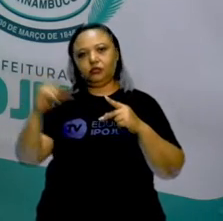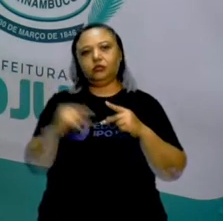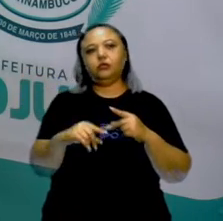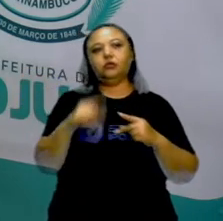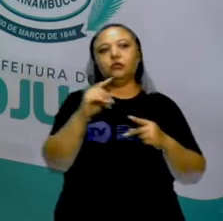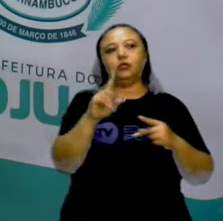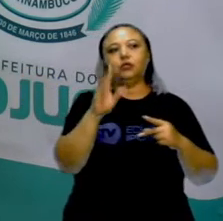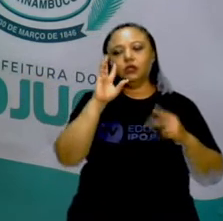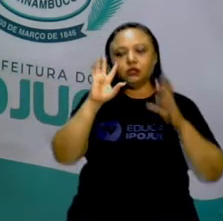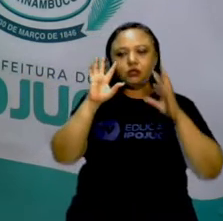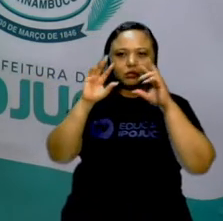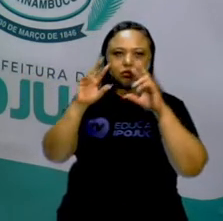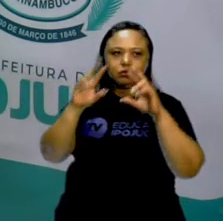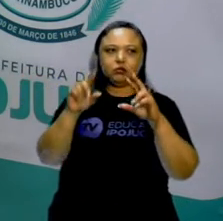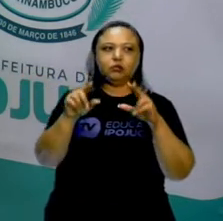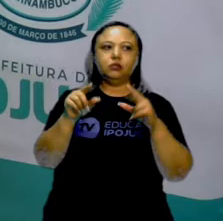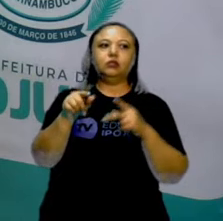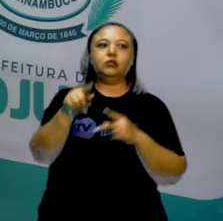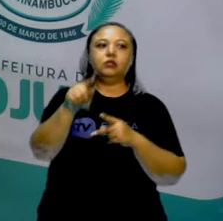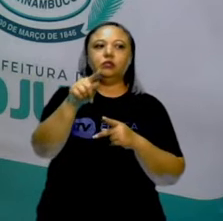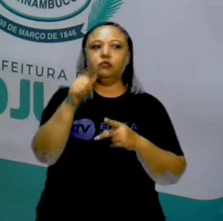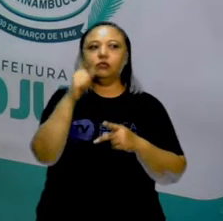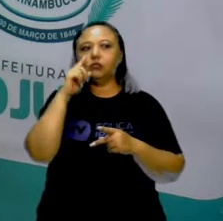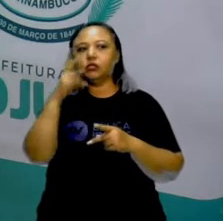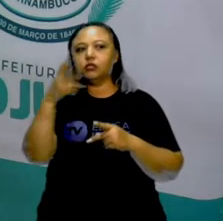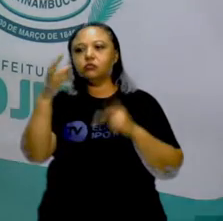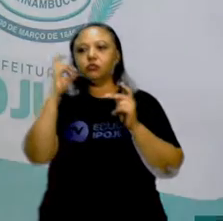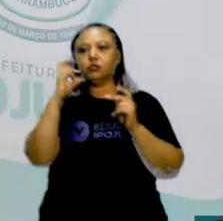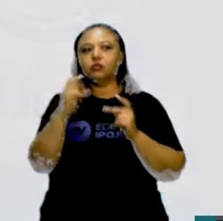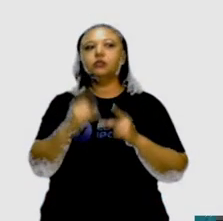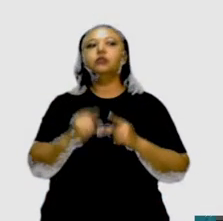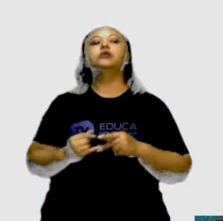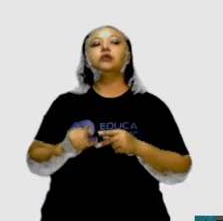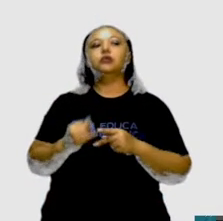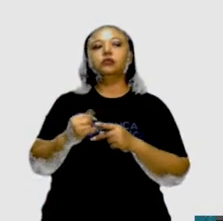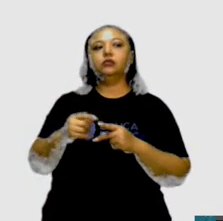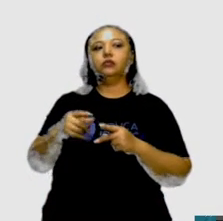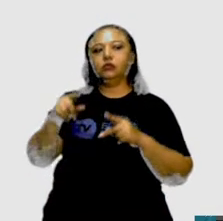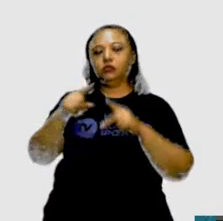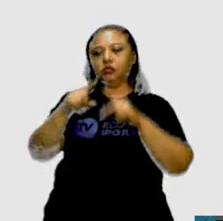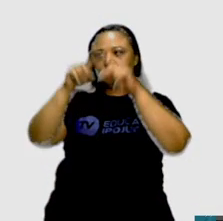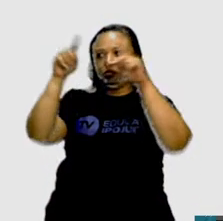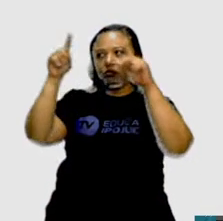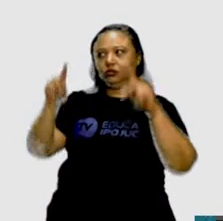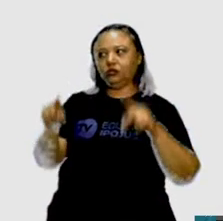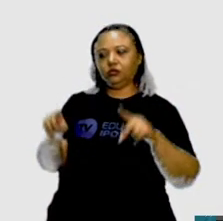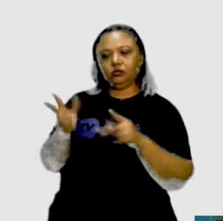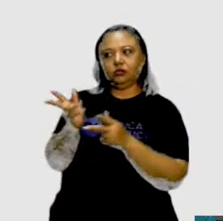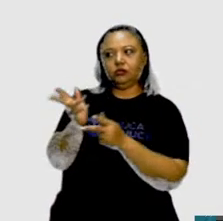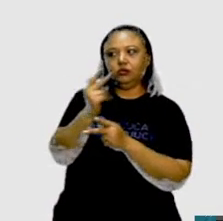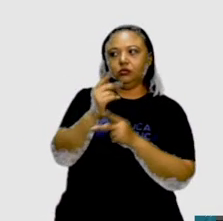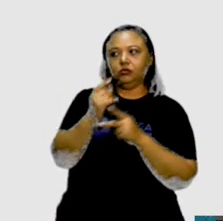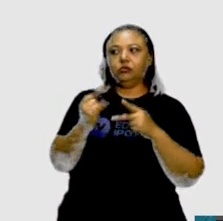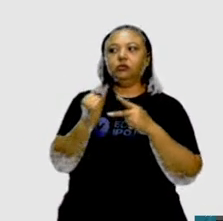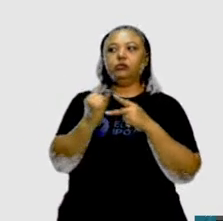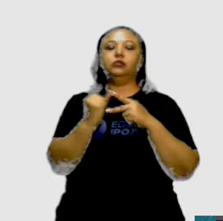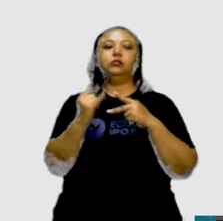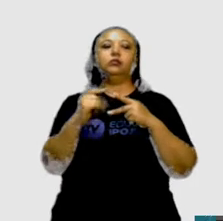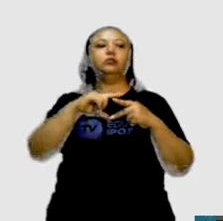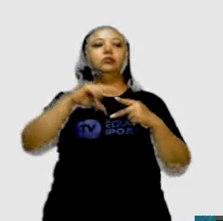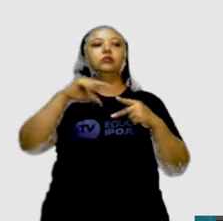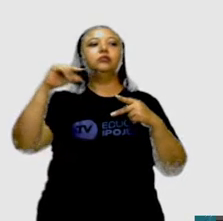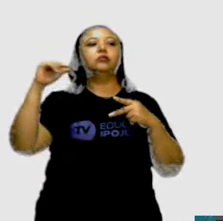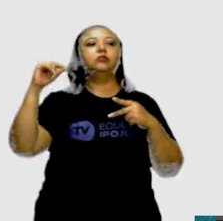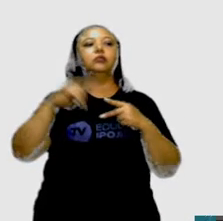Dê até um zoom nessa figura e a gente pode perceber aqui do lado, tá certo? Como ela